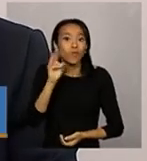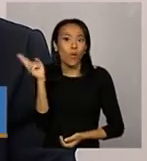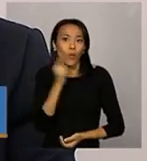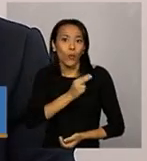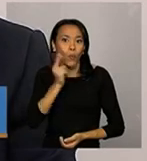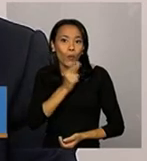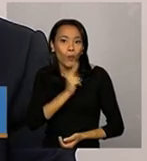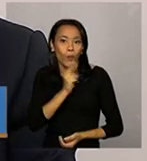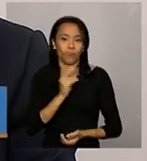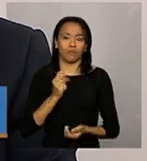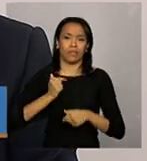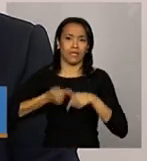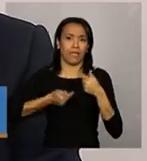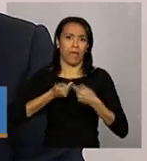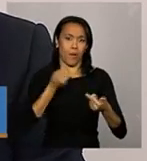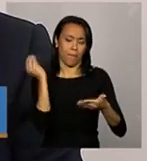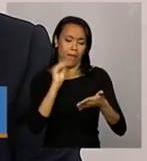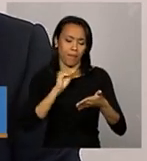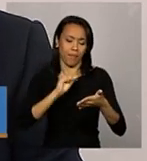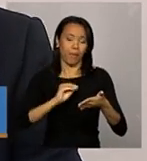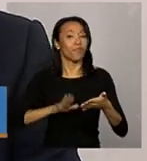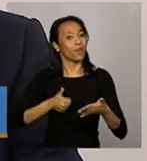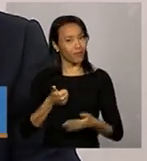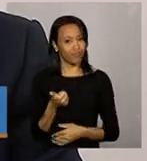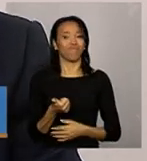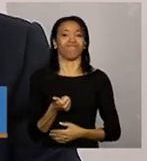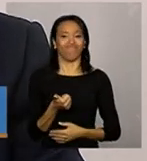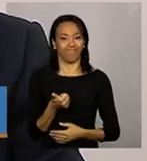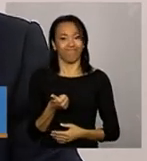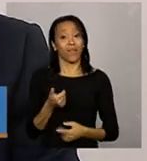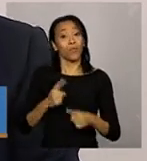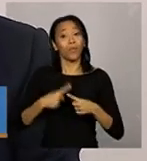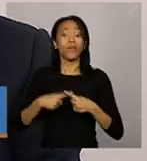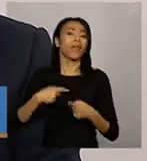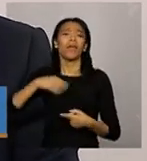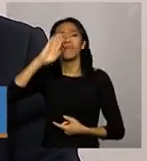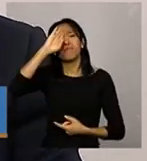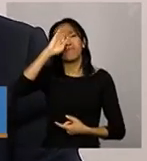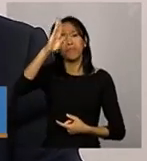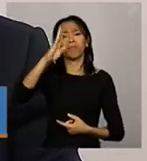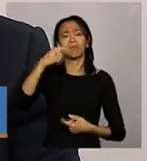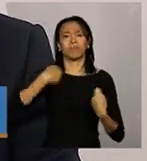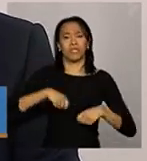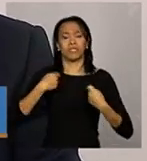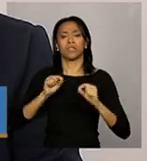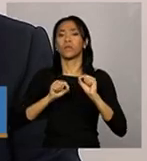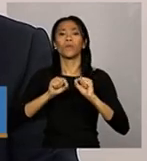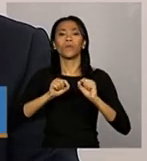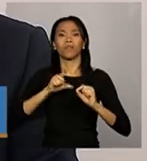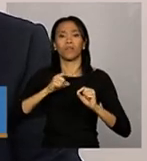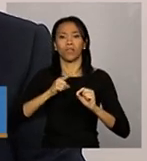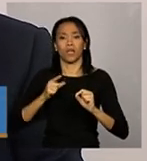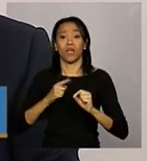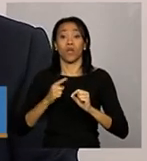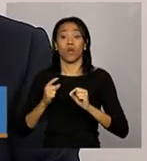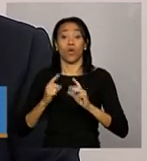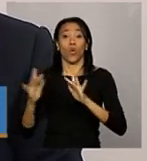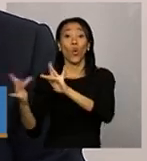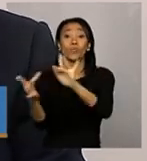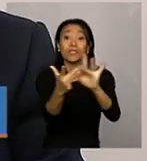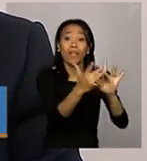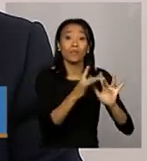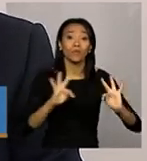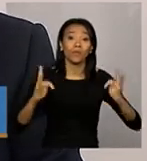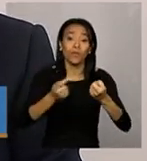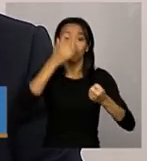trabalho seja feito, é melhor. Primeiro, é fundamental que haja uma articulação entre todos os que estão envolvidos.